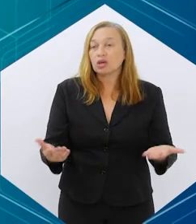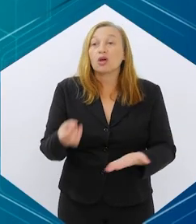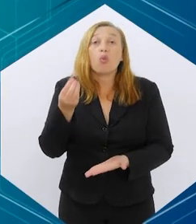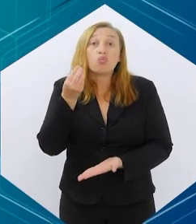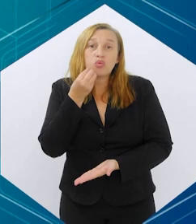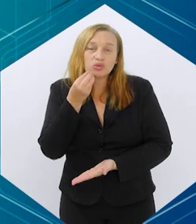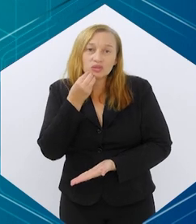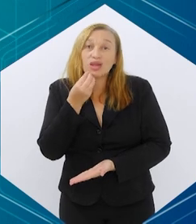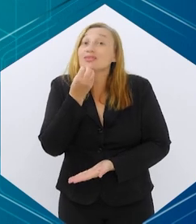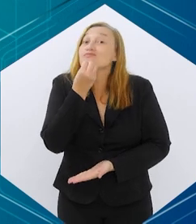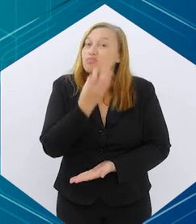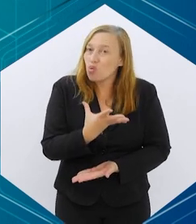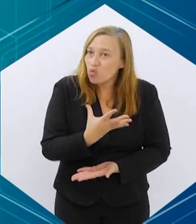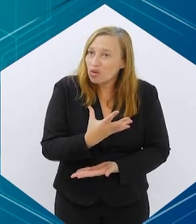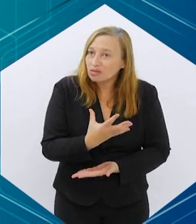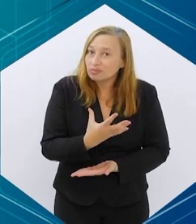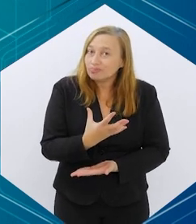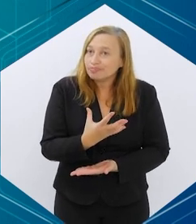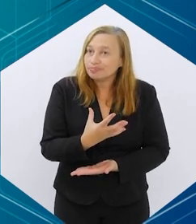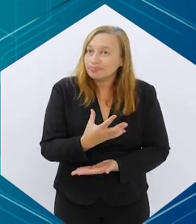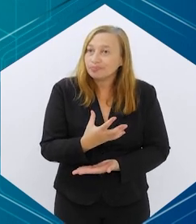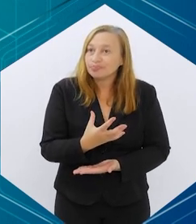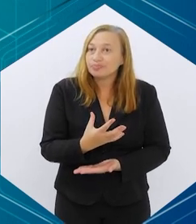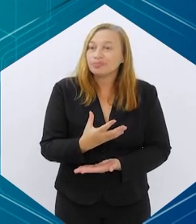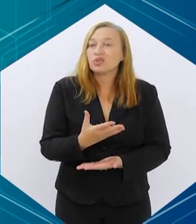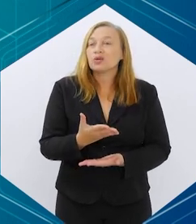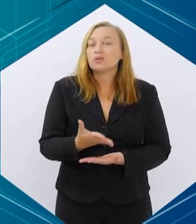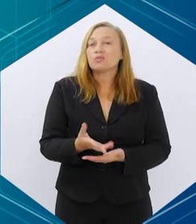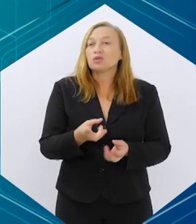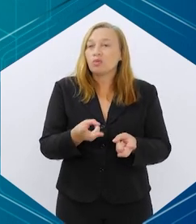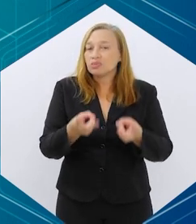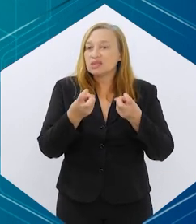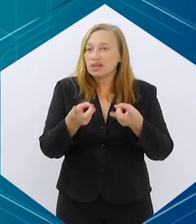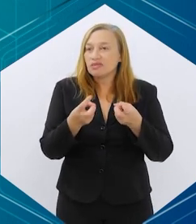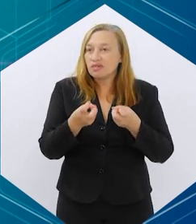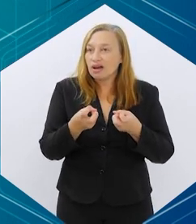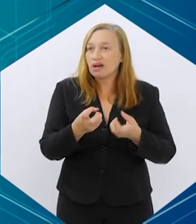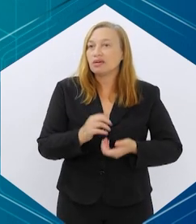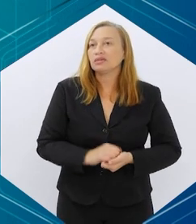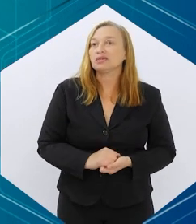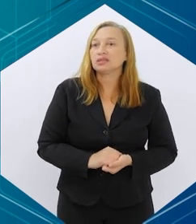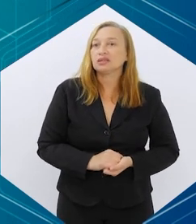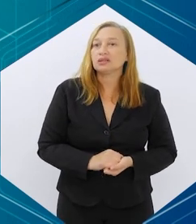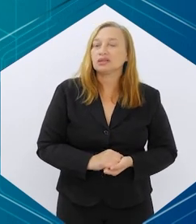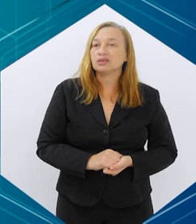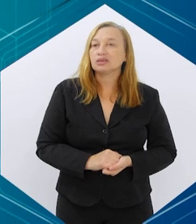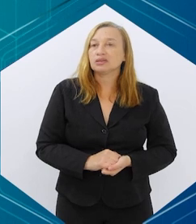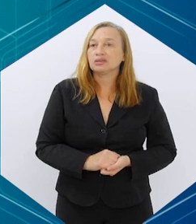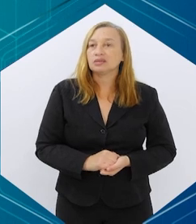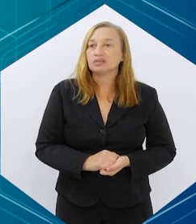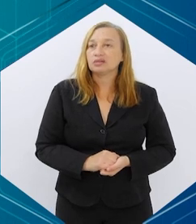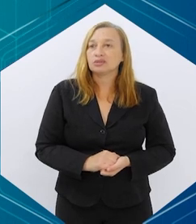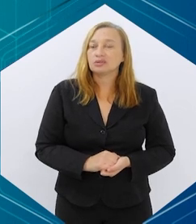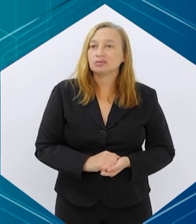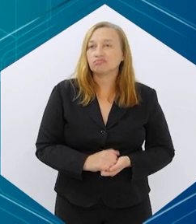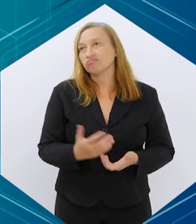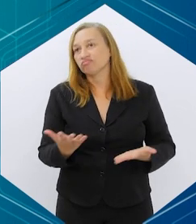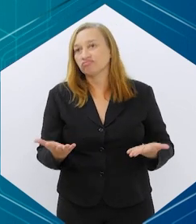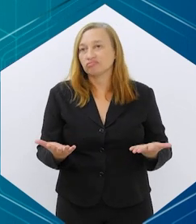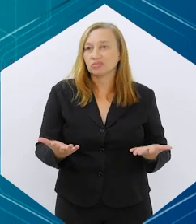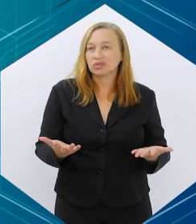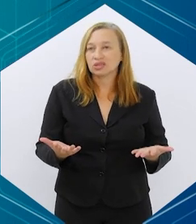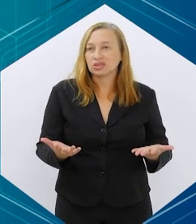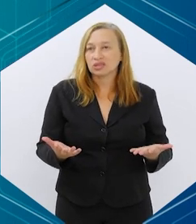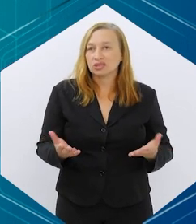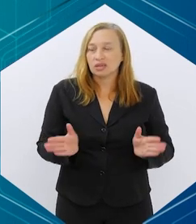oportunidade, né? E a gente começou a ver no mercado essas, essas, essas, são